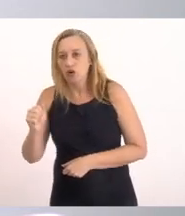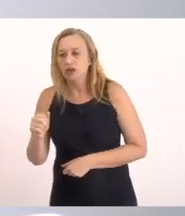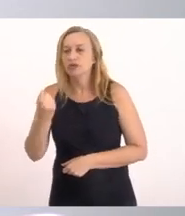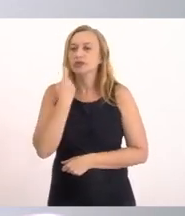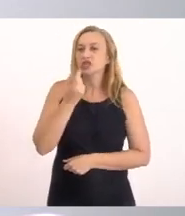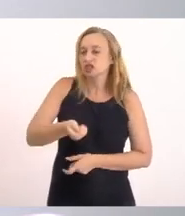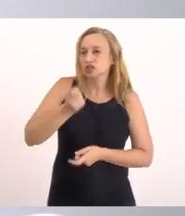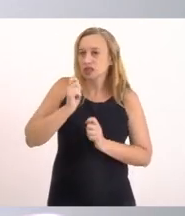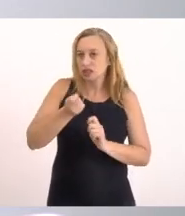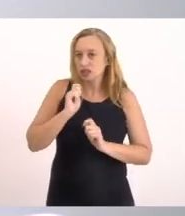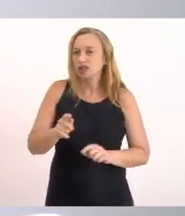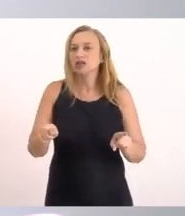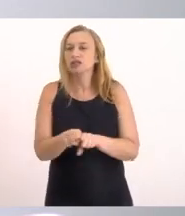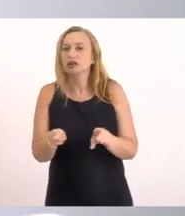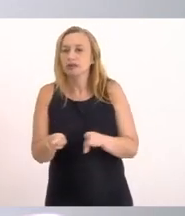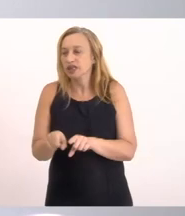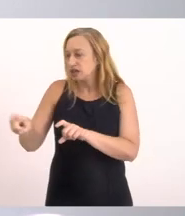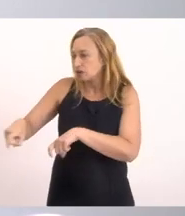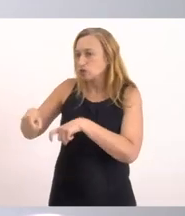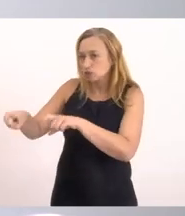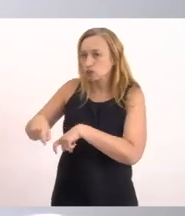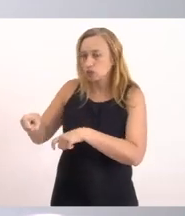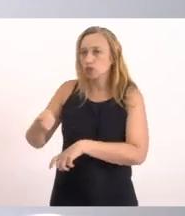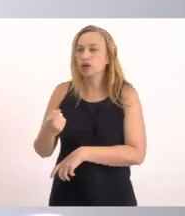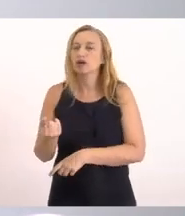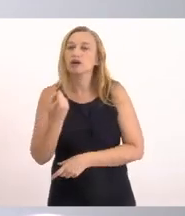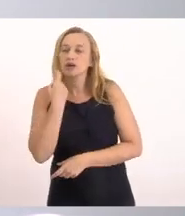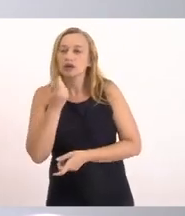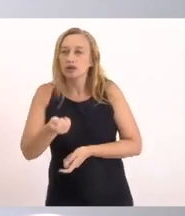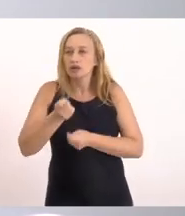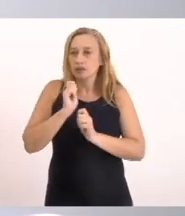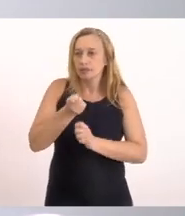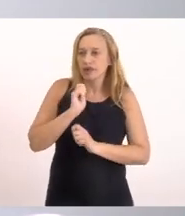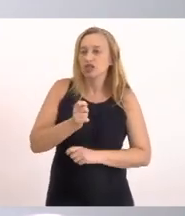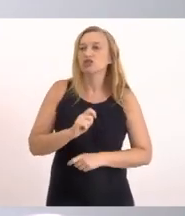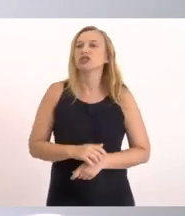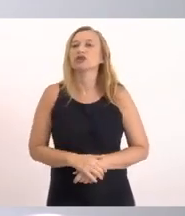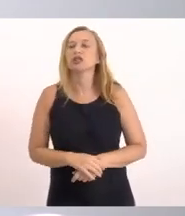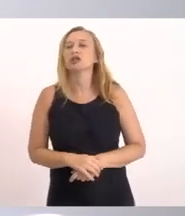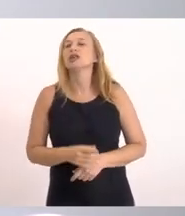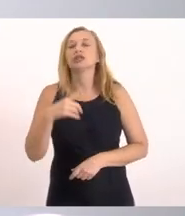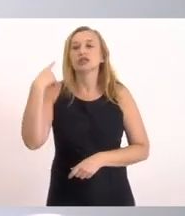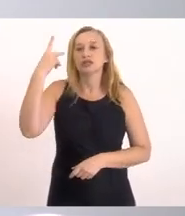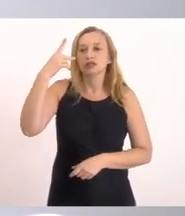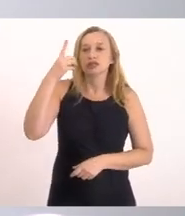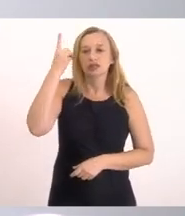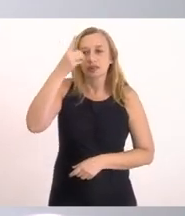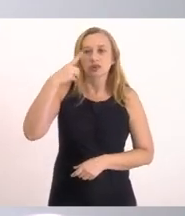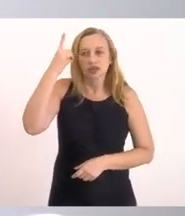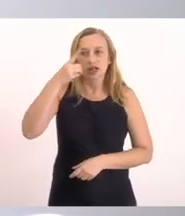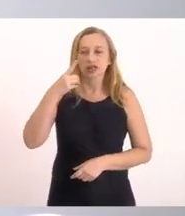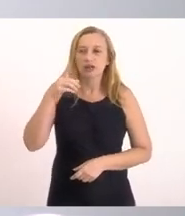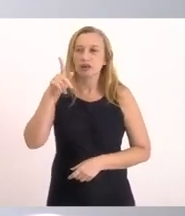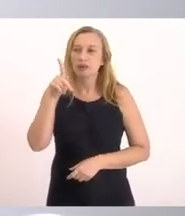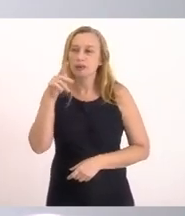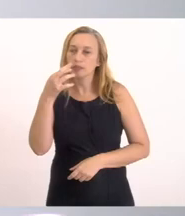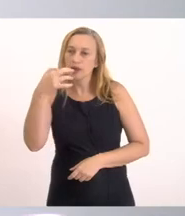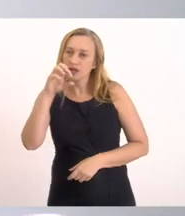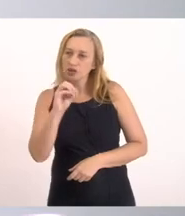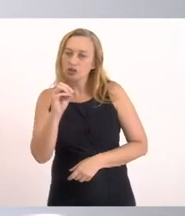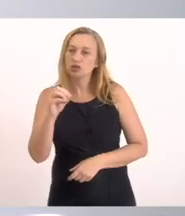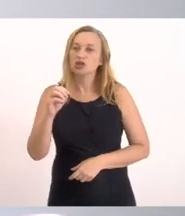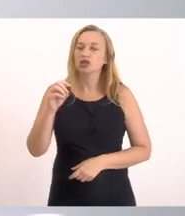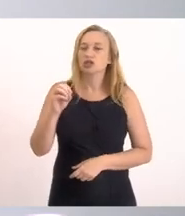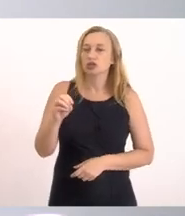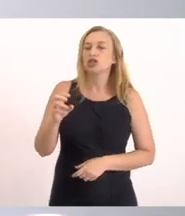De agricultura Abastecimento E pesca Deputado Pedro Ricardo Deputado Federal Altineu